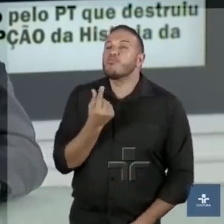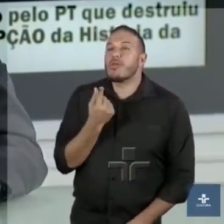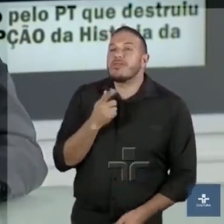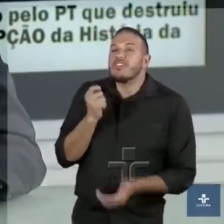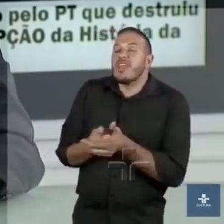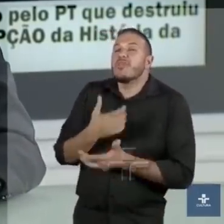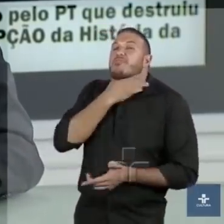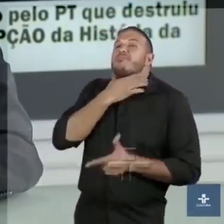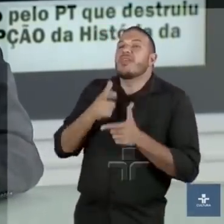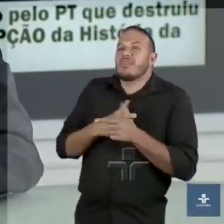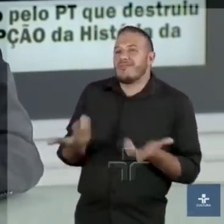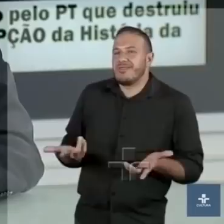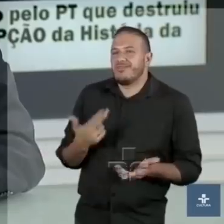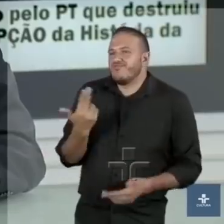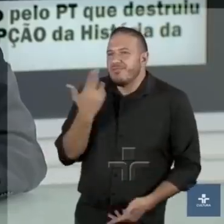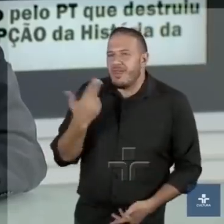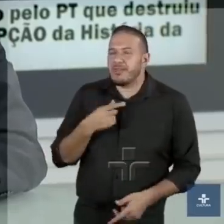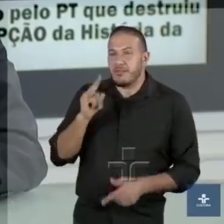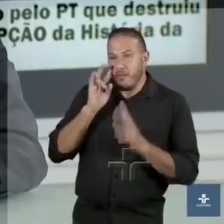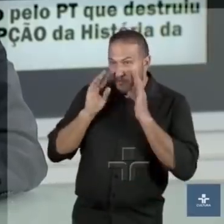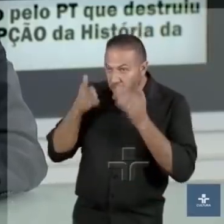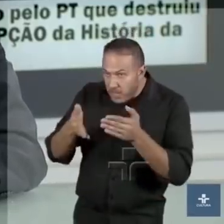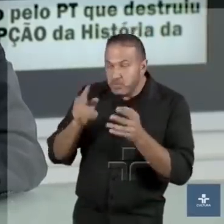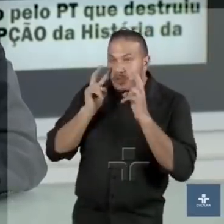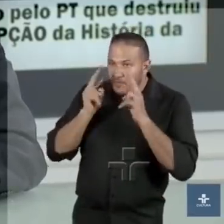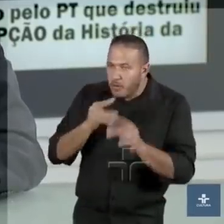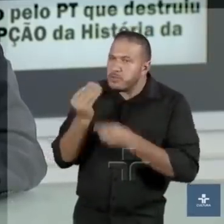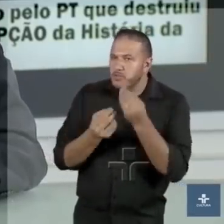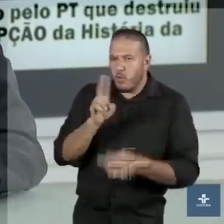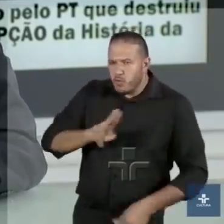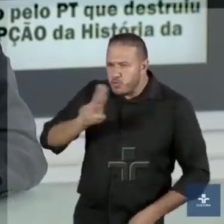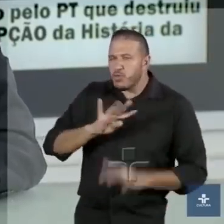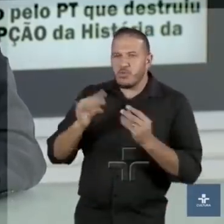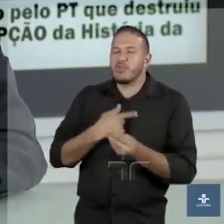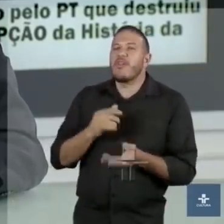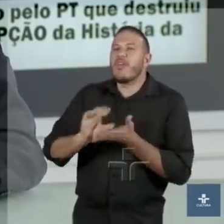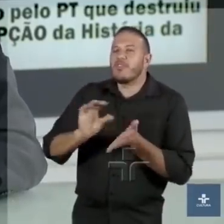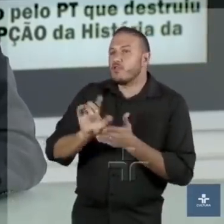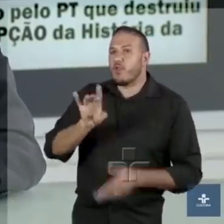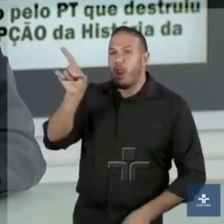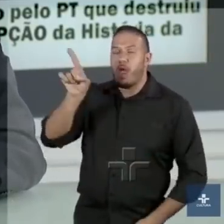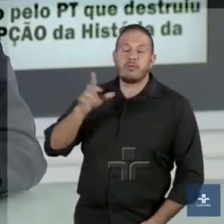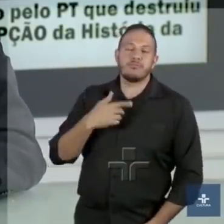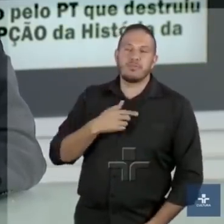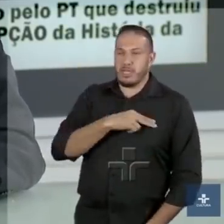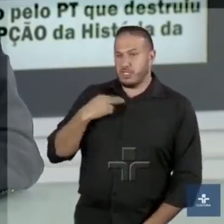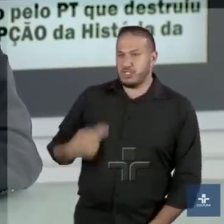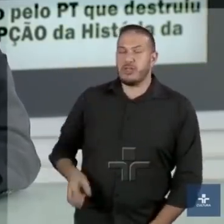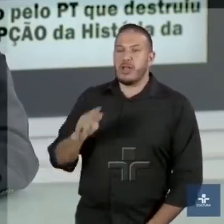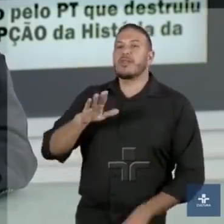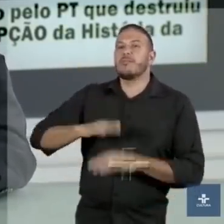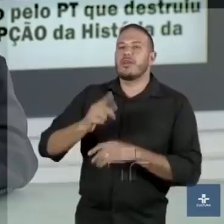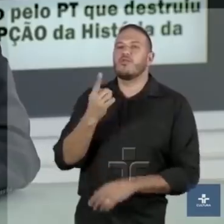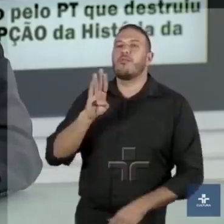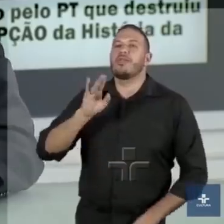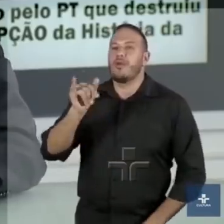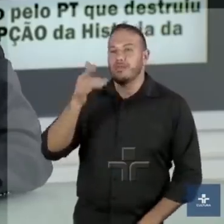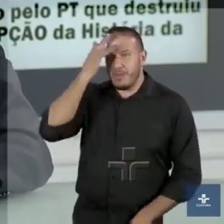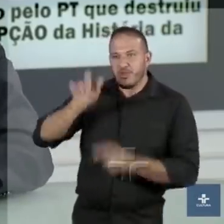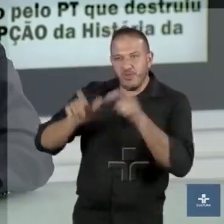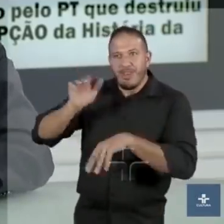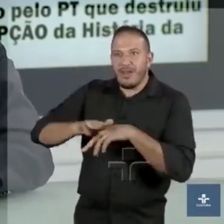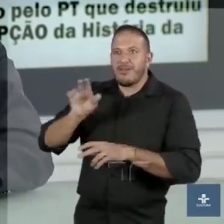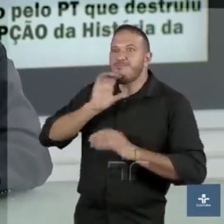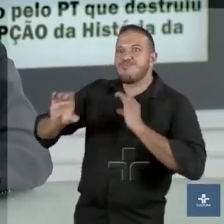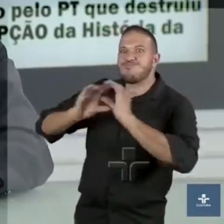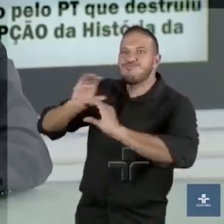se desenvolvendo. Se não, seguindo essa lógica absoluta de consumo, todo mundo só vai investir na China, porque é lá que tem bilhões de pessoas, então, lá que tem maior número de consumidores, todo